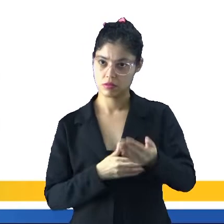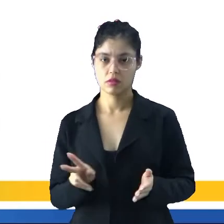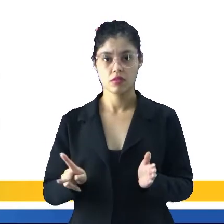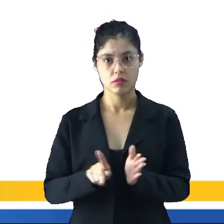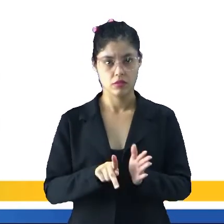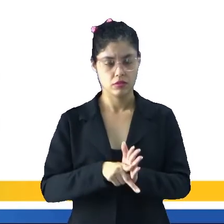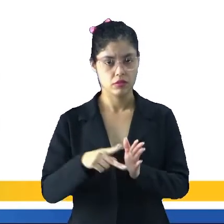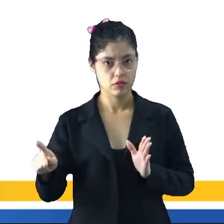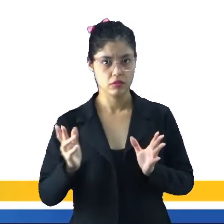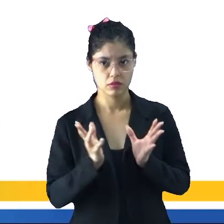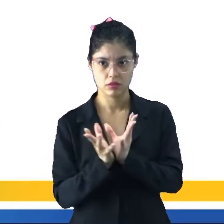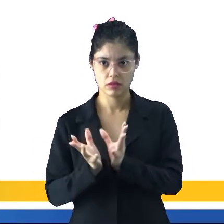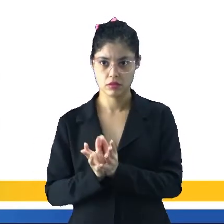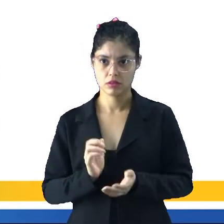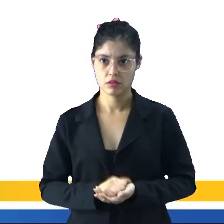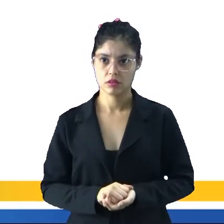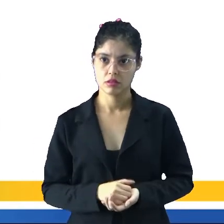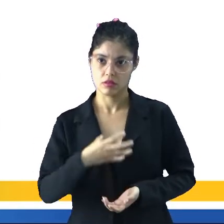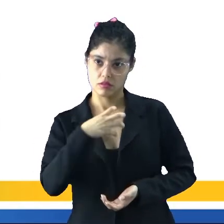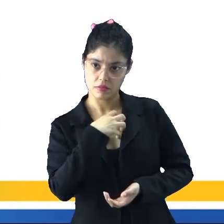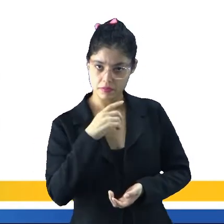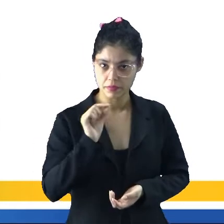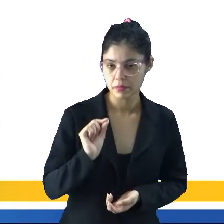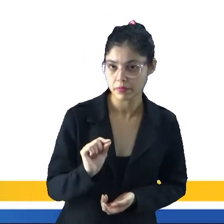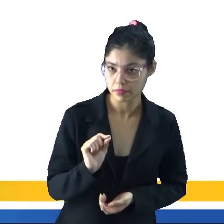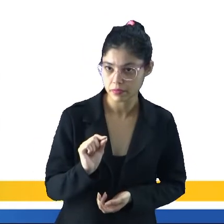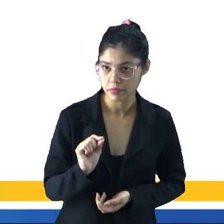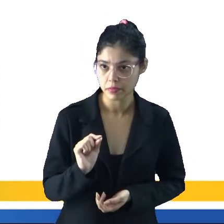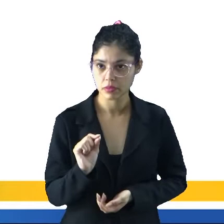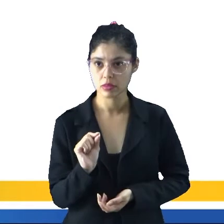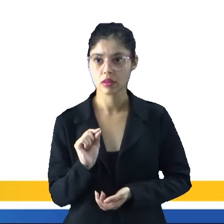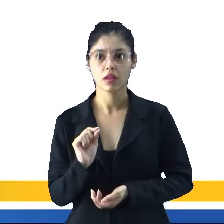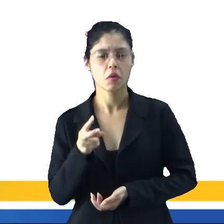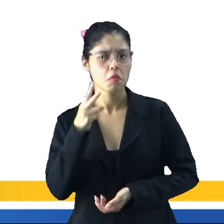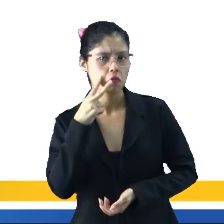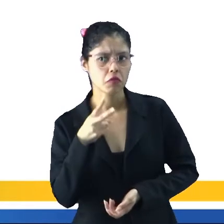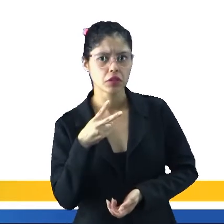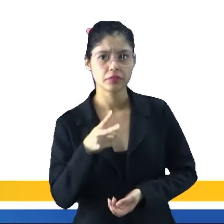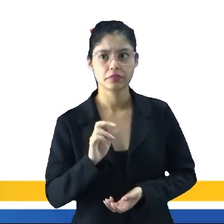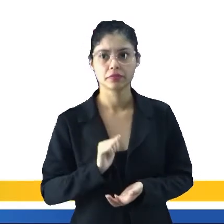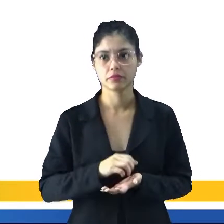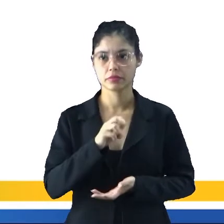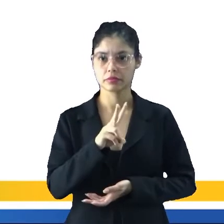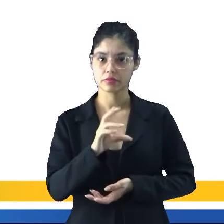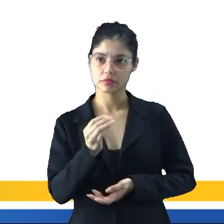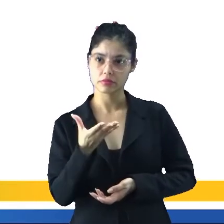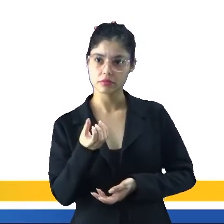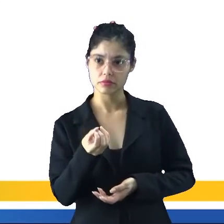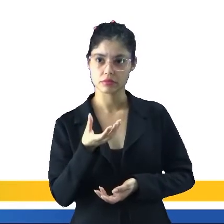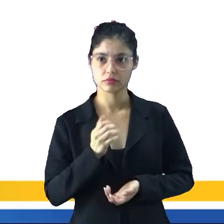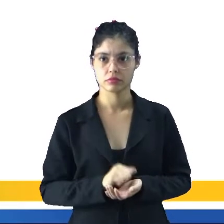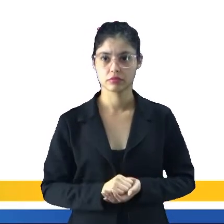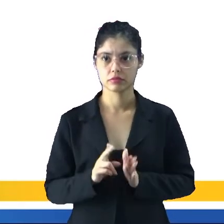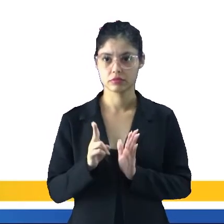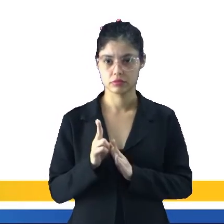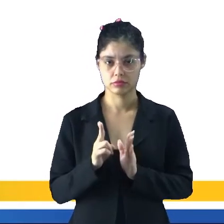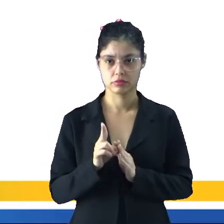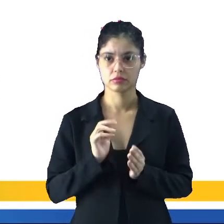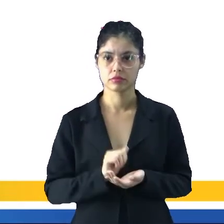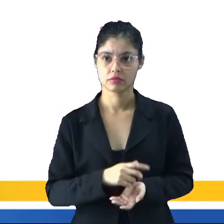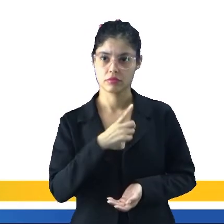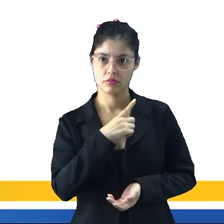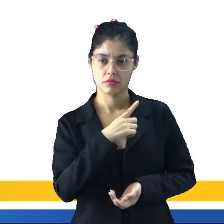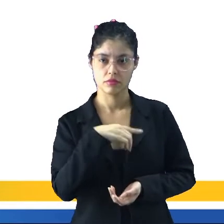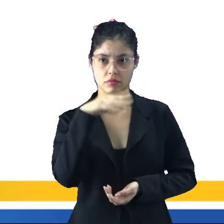desenvolvimento dessas comunidades. Nesse sentido, né, ao contemplarmos as cerca de 560 terras